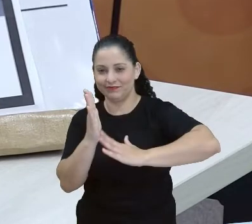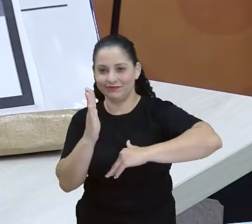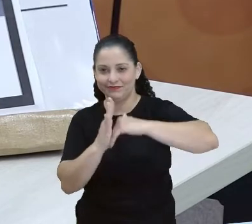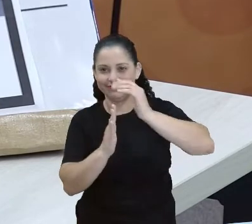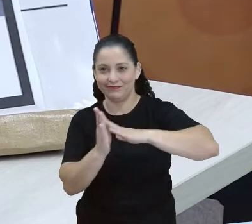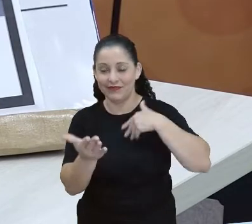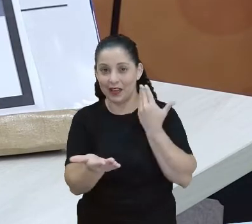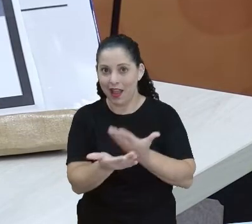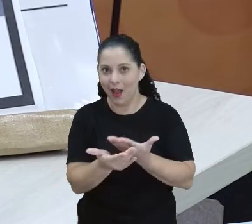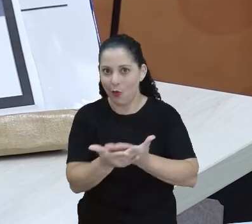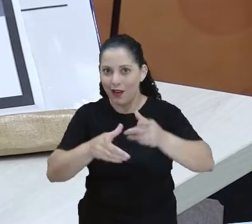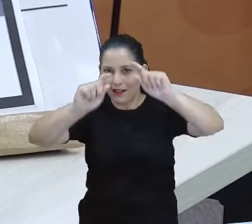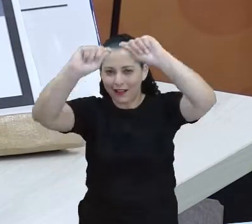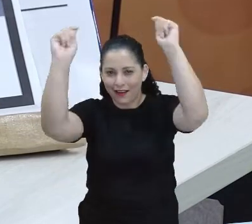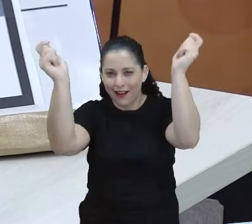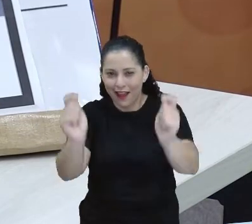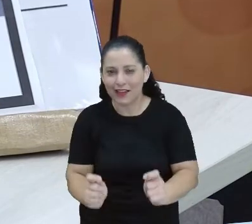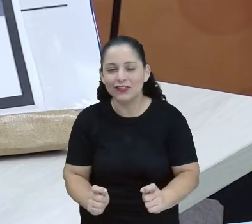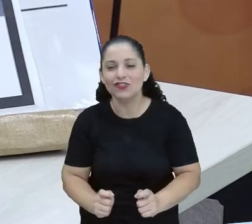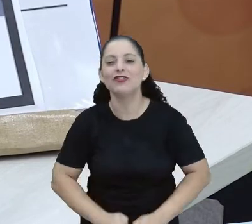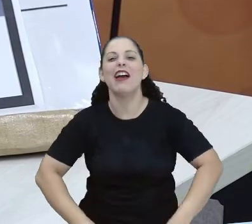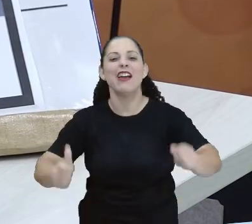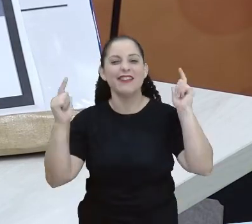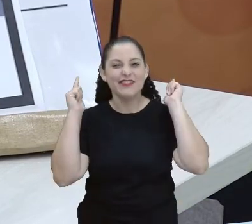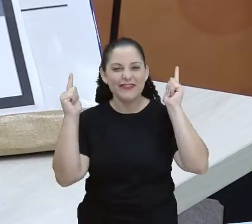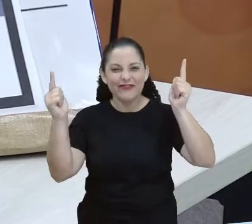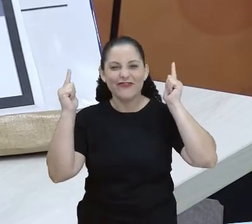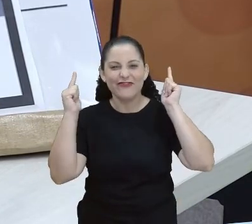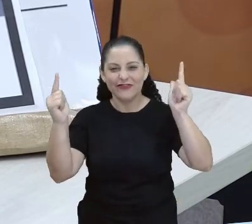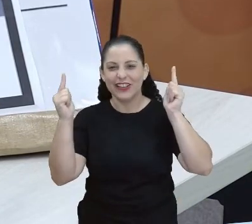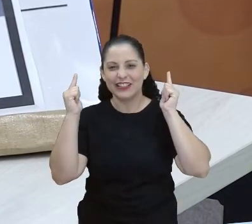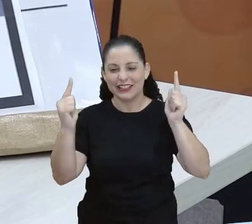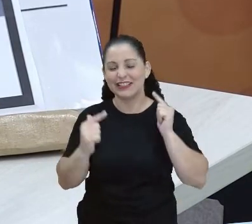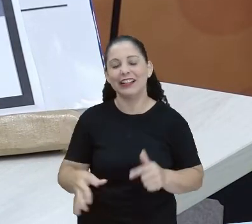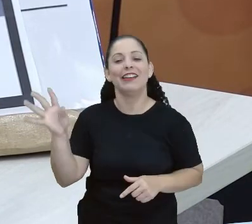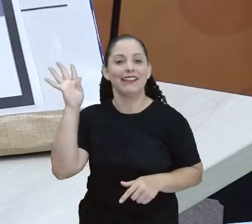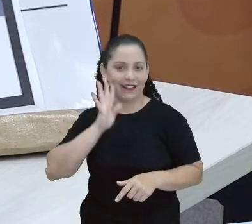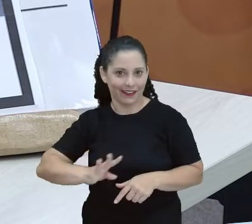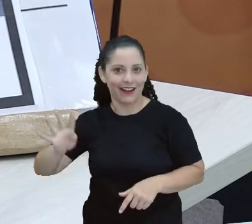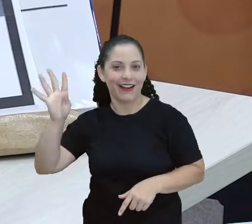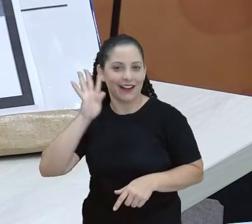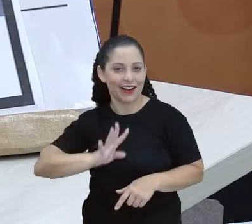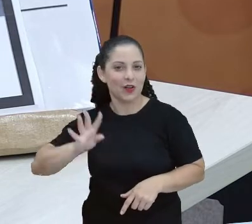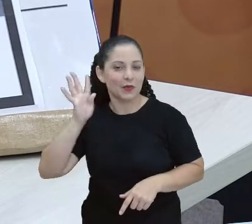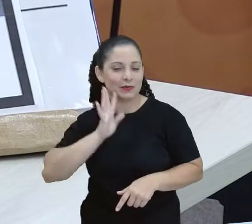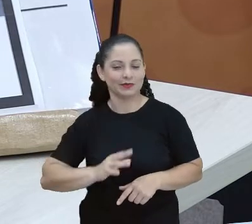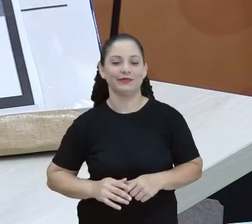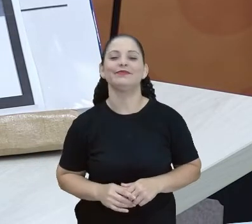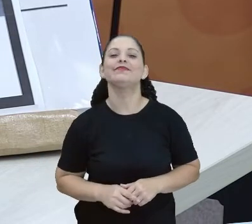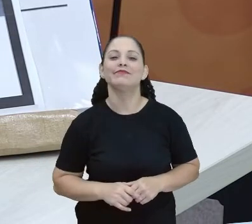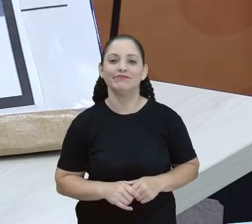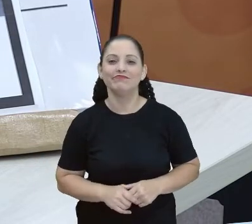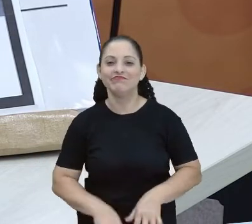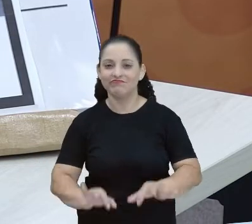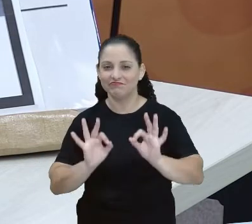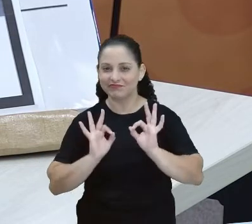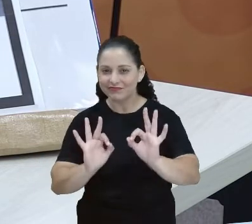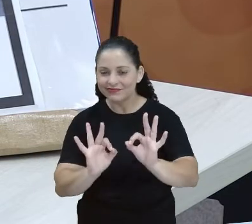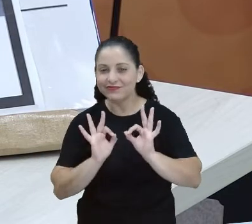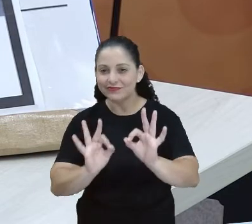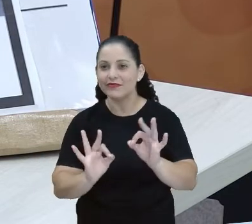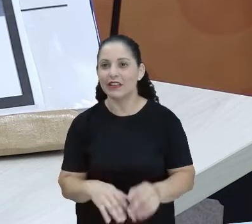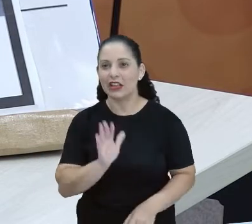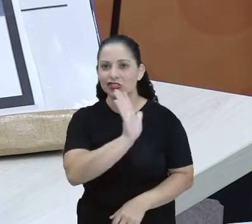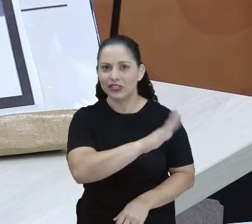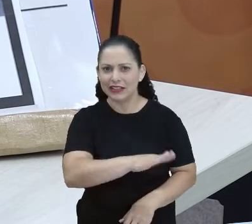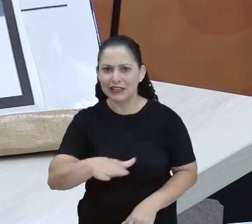aula de arte é uma diversão que não tem preço, tá? É valioso, não é? Essas